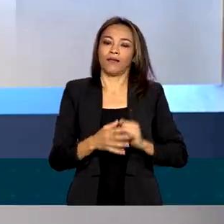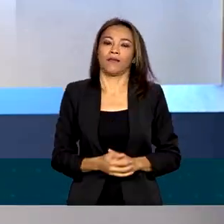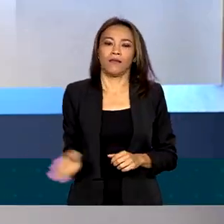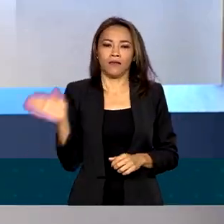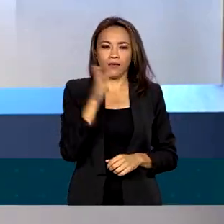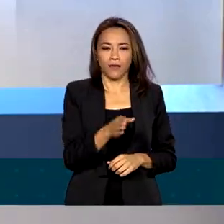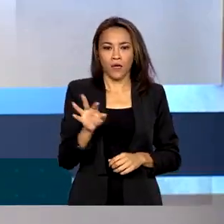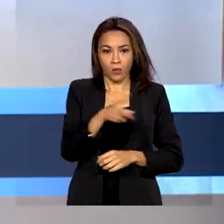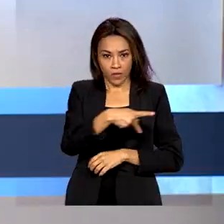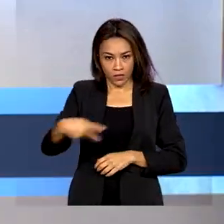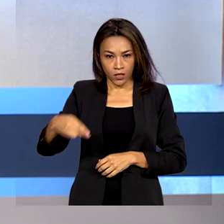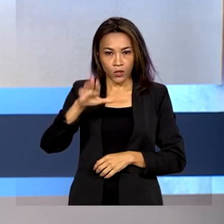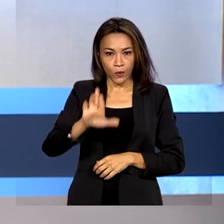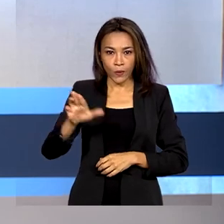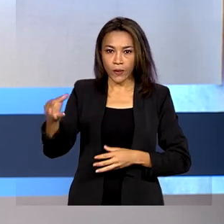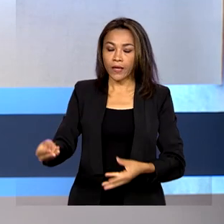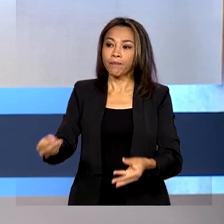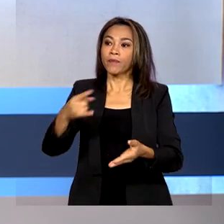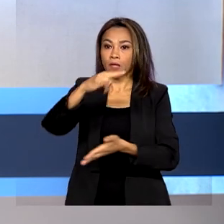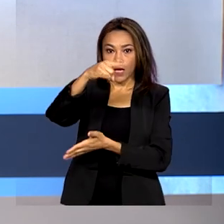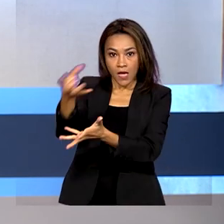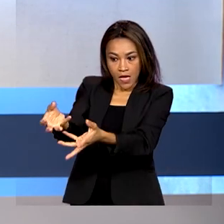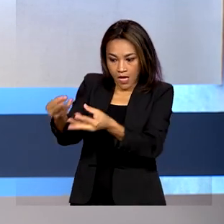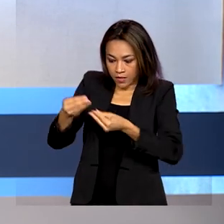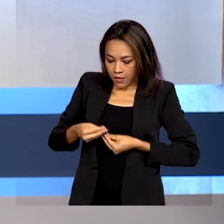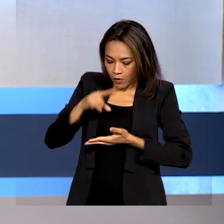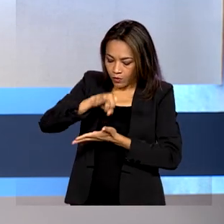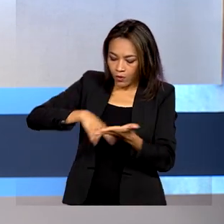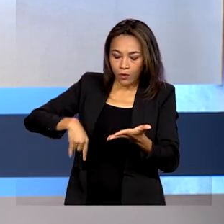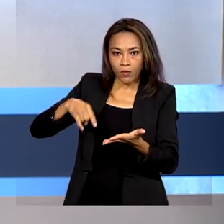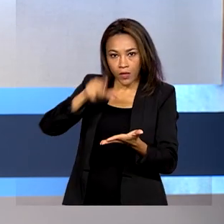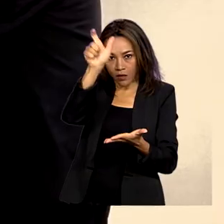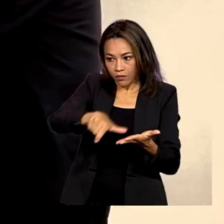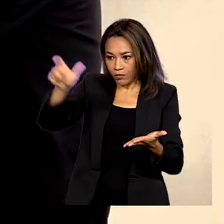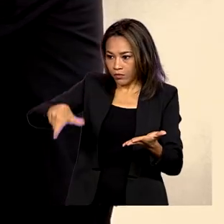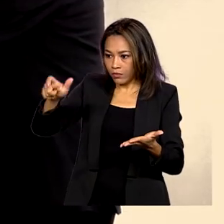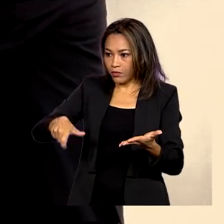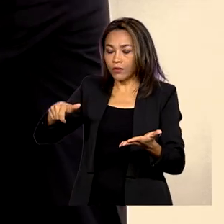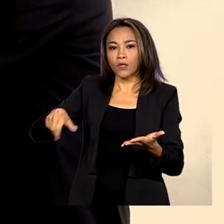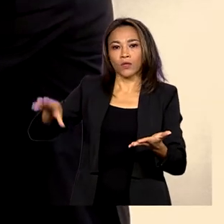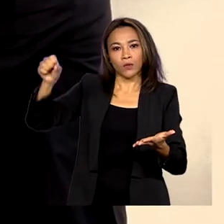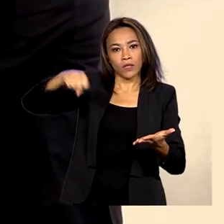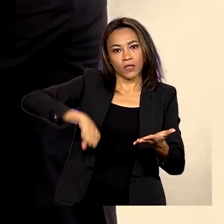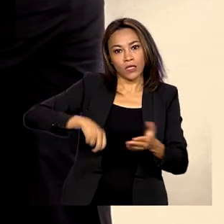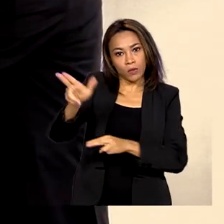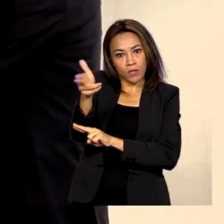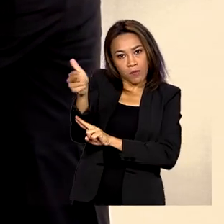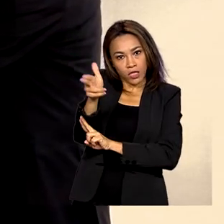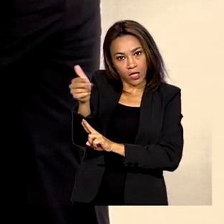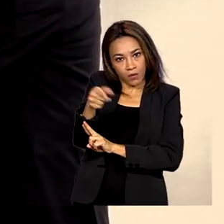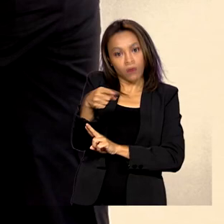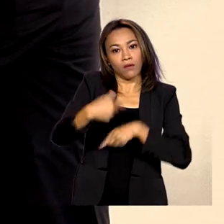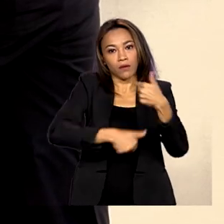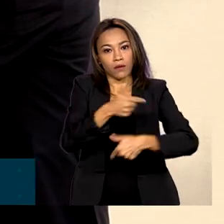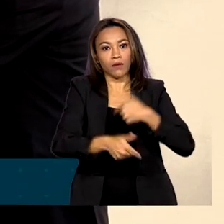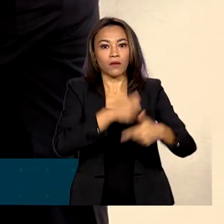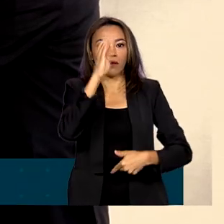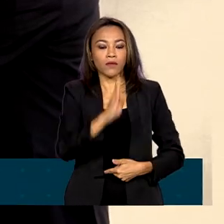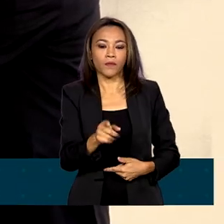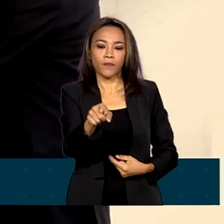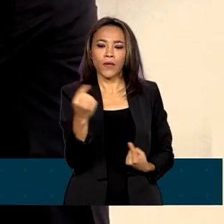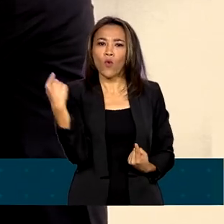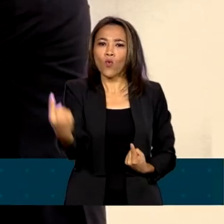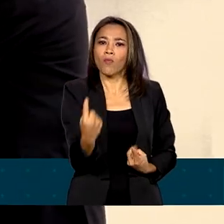recebeu as cartas credenciais de novos embaixadores que vão trabalhar no Brasil. Um a um, o presidente Lula